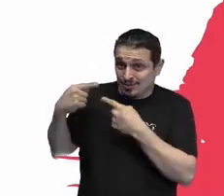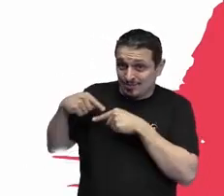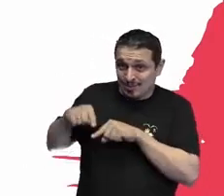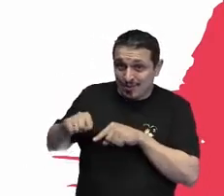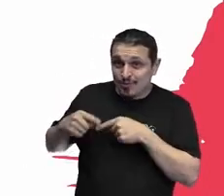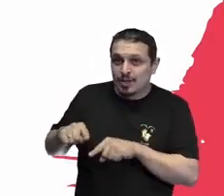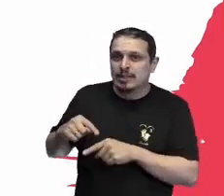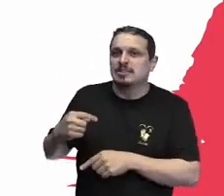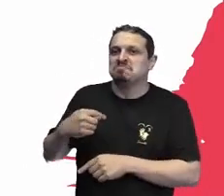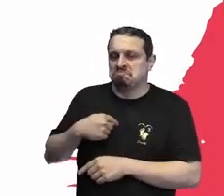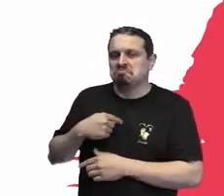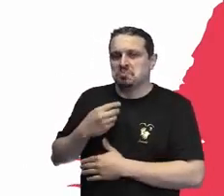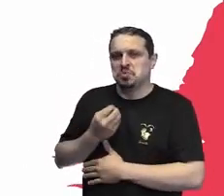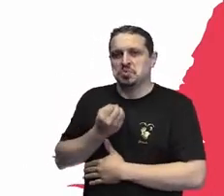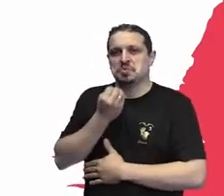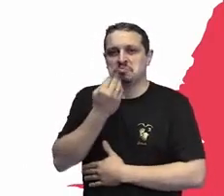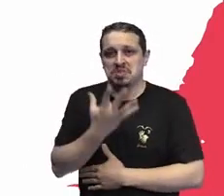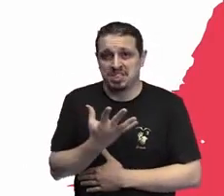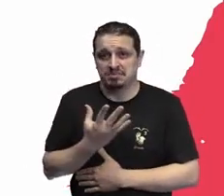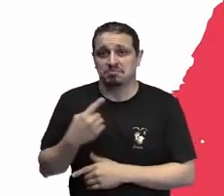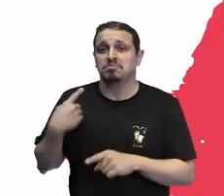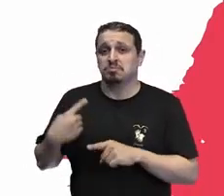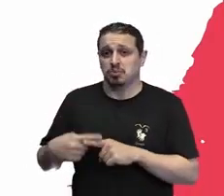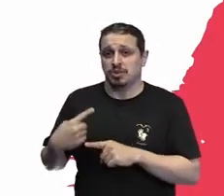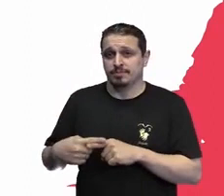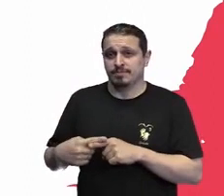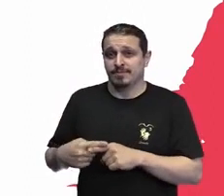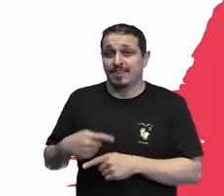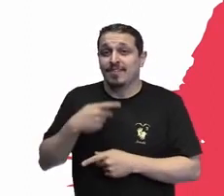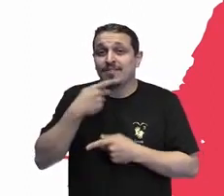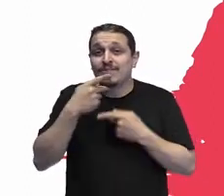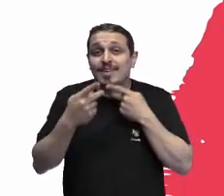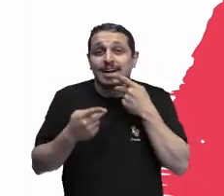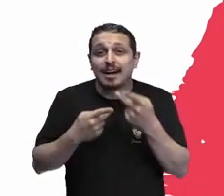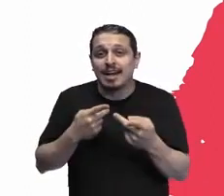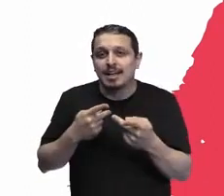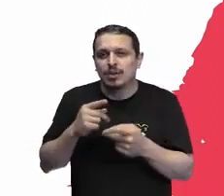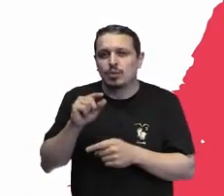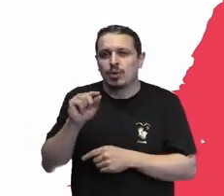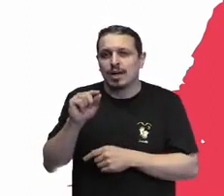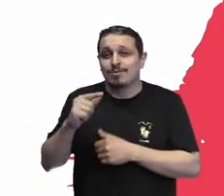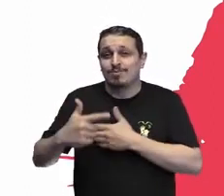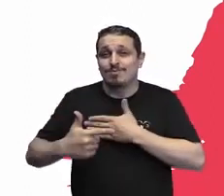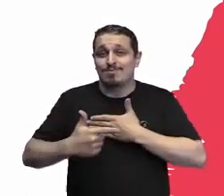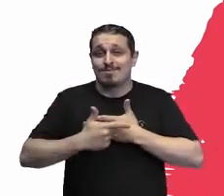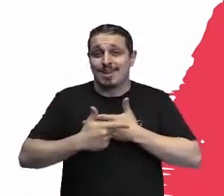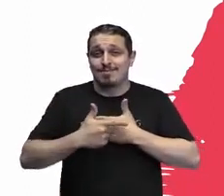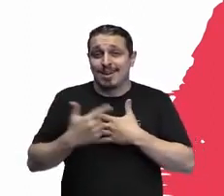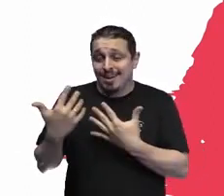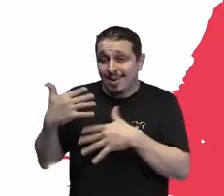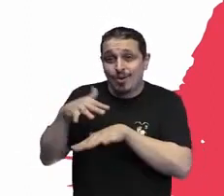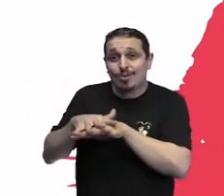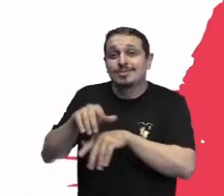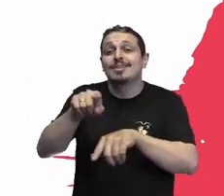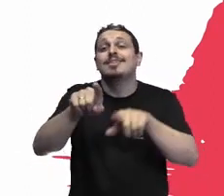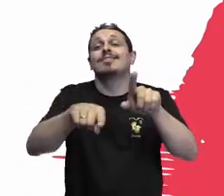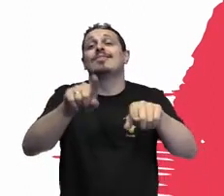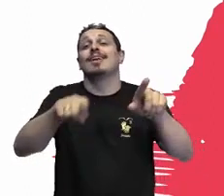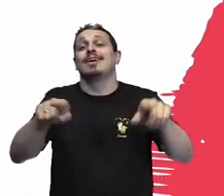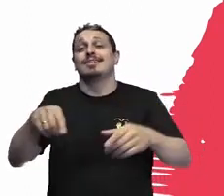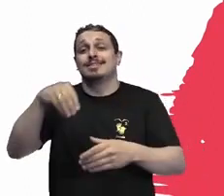importante para a gente trazer, que é, de fato, qual é o papel da inclusão e da diversidade na mudança organizacional.